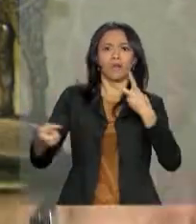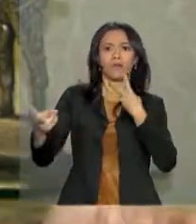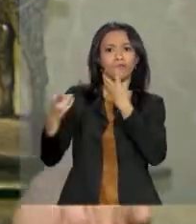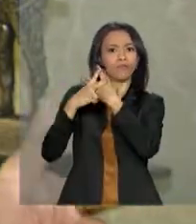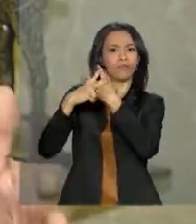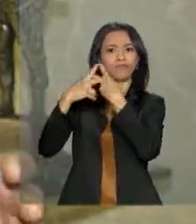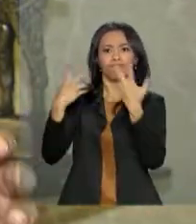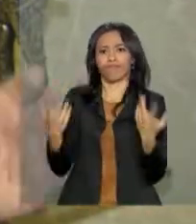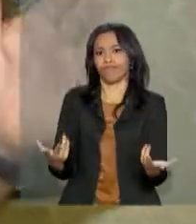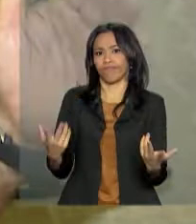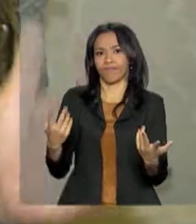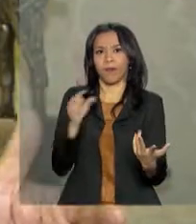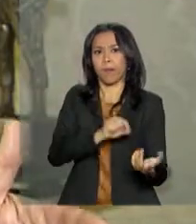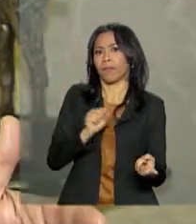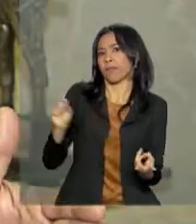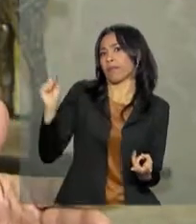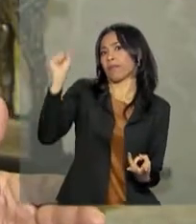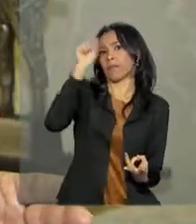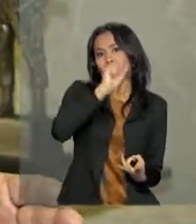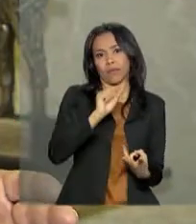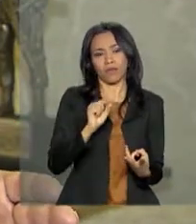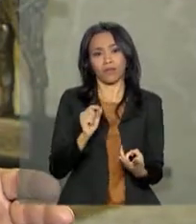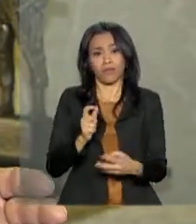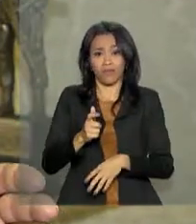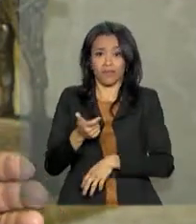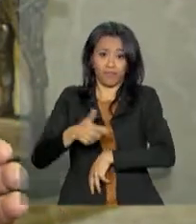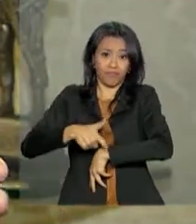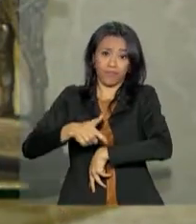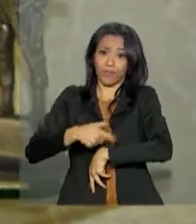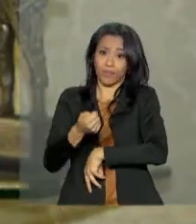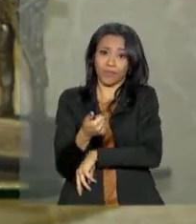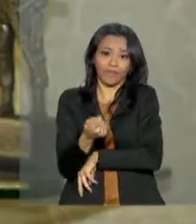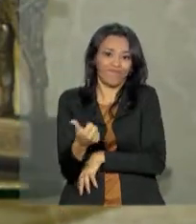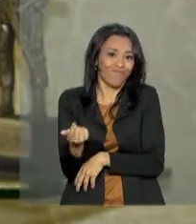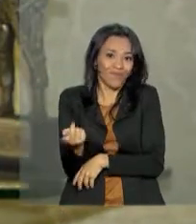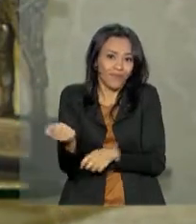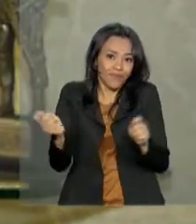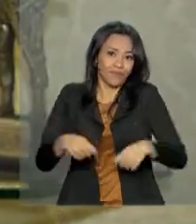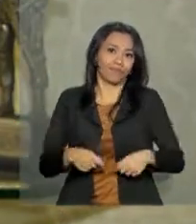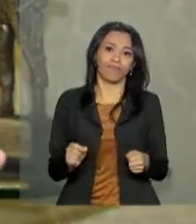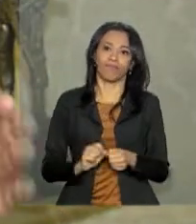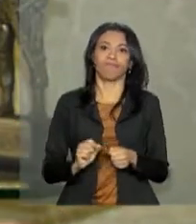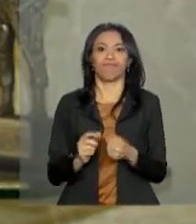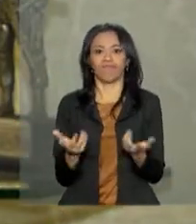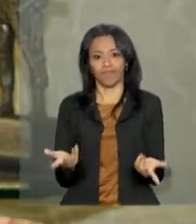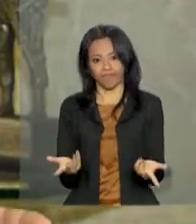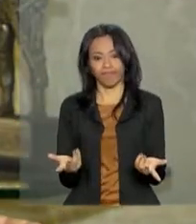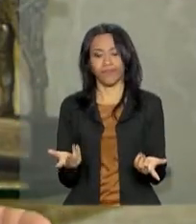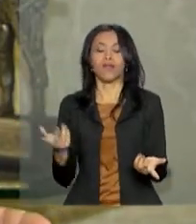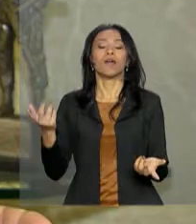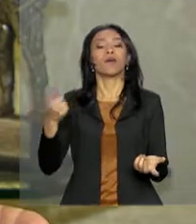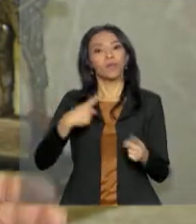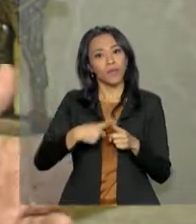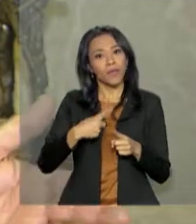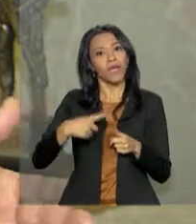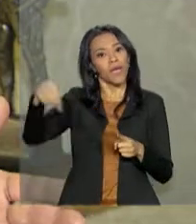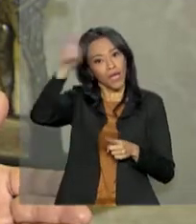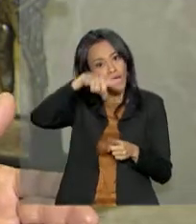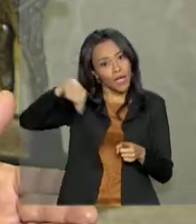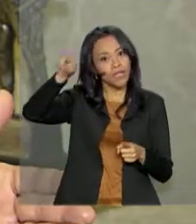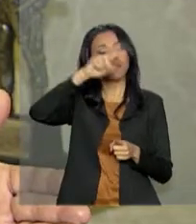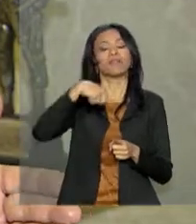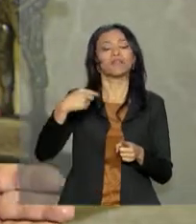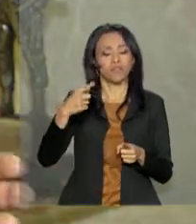delegacias, num período feito esse. E muitas vezes eles recebiam os recursos, nós temos